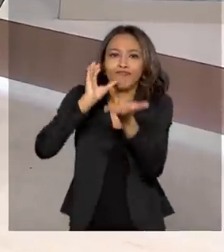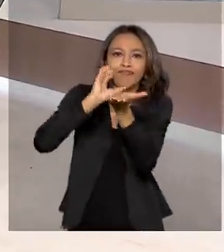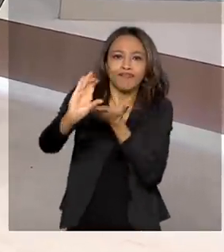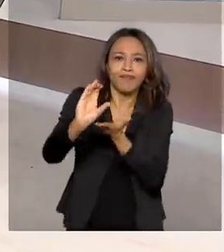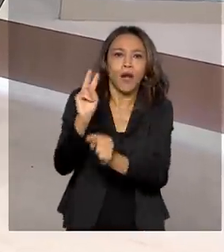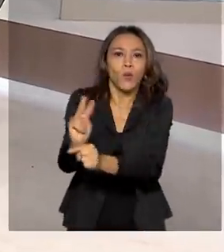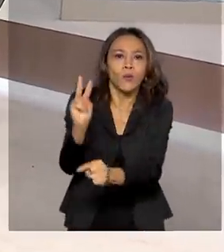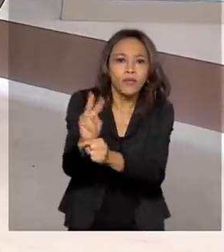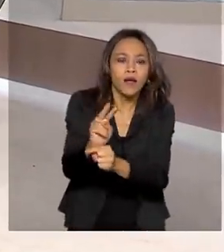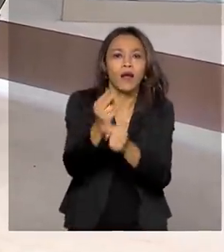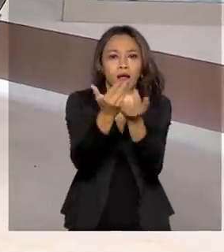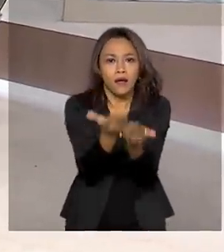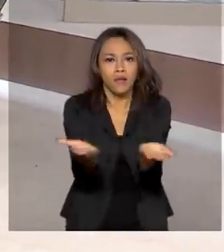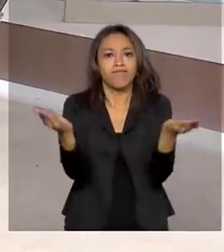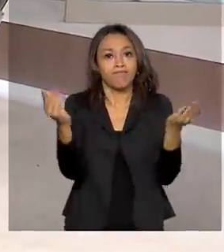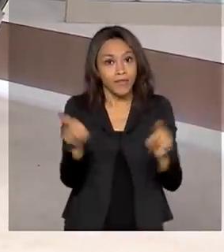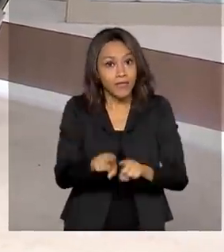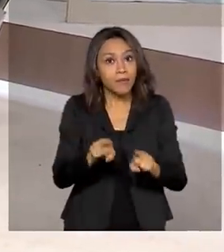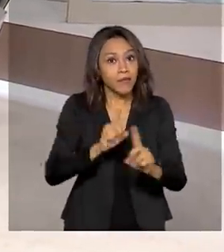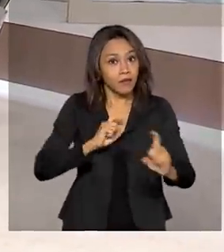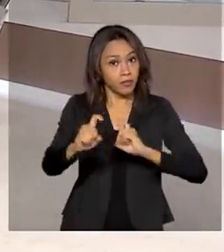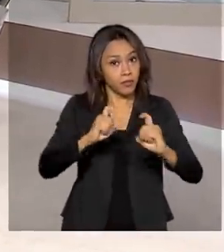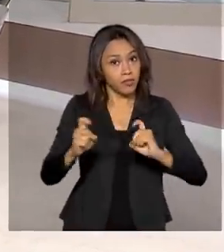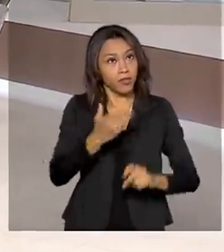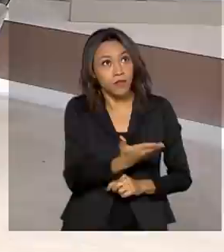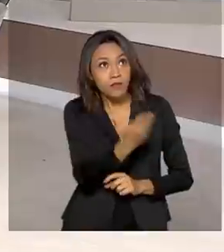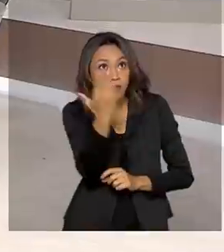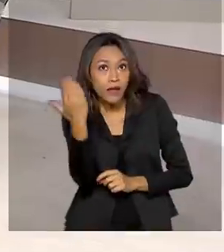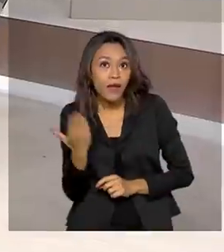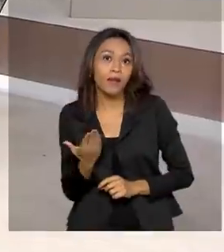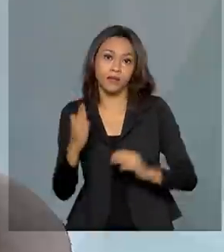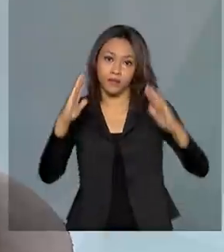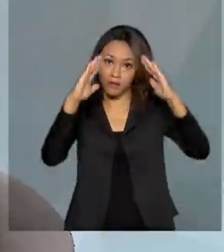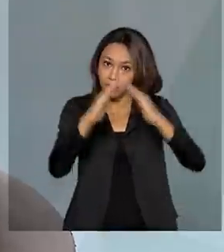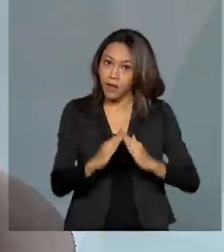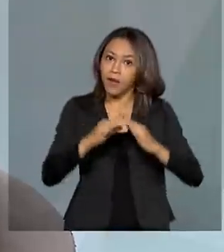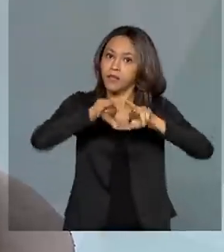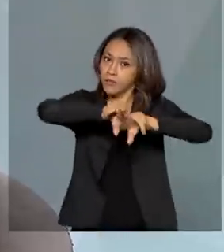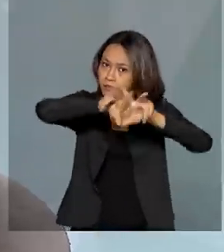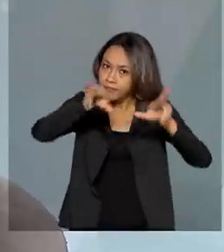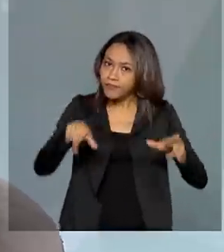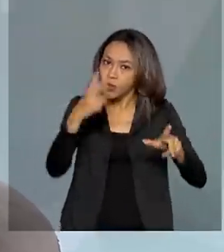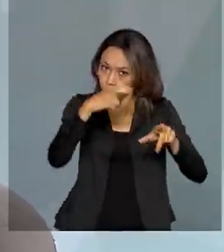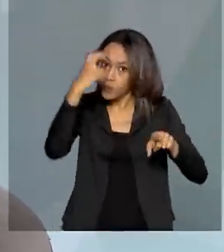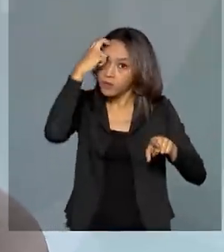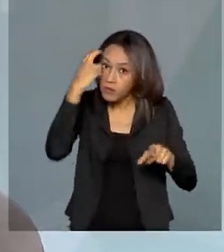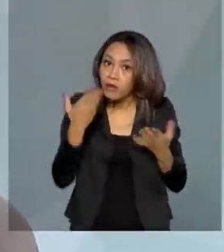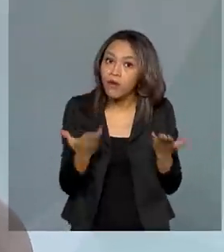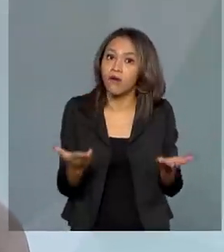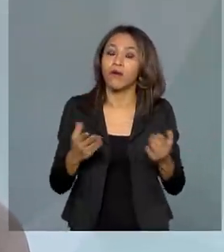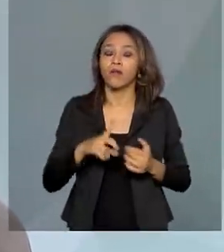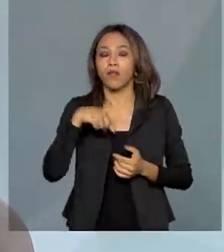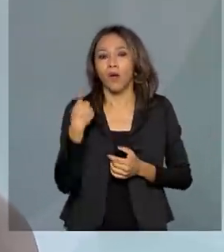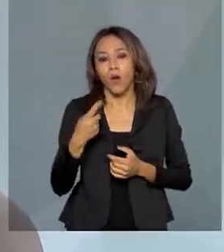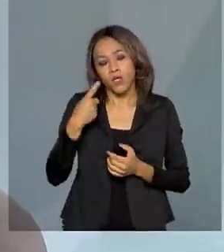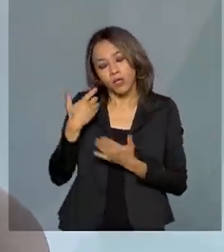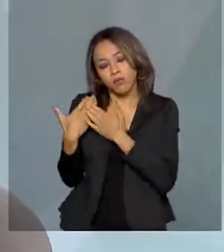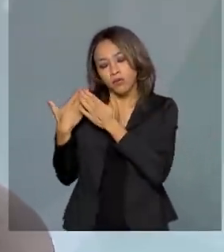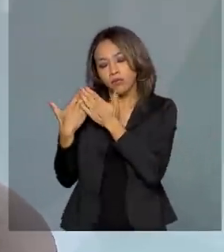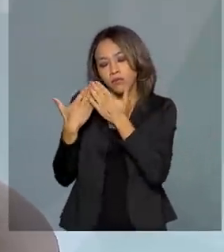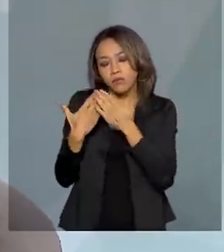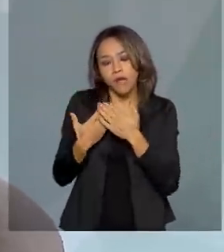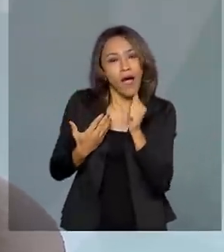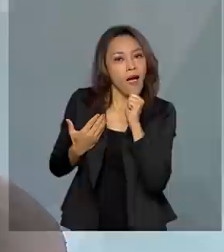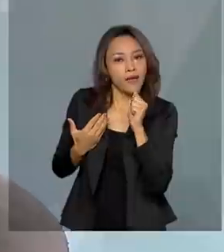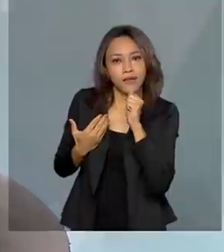conservação e também na gestão desses próprios imóveis. A gente está estudando, na verdade, ainda não há